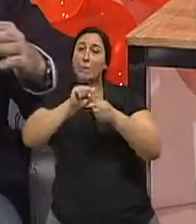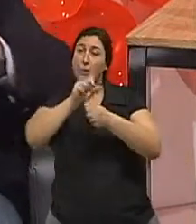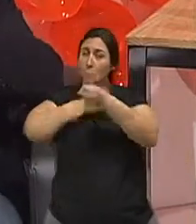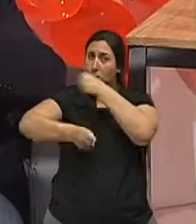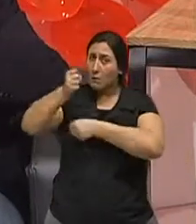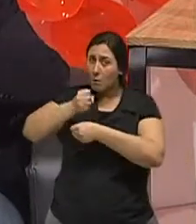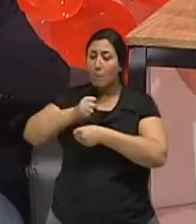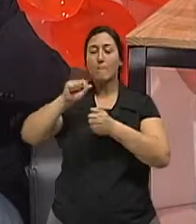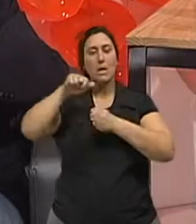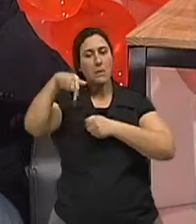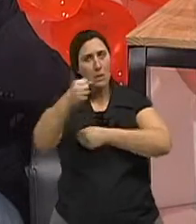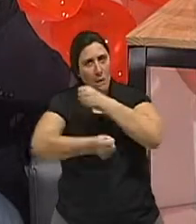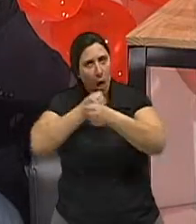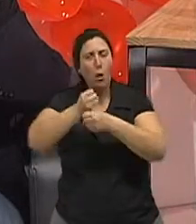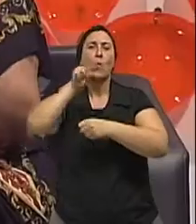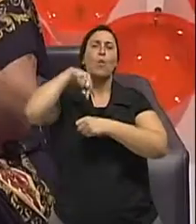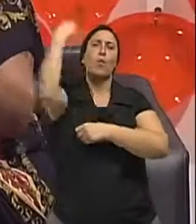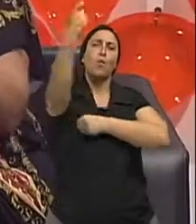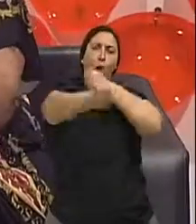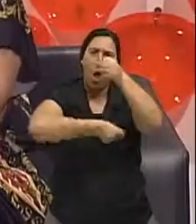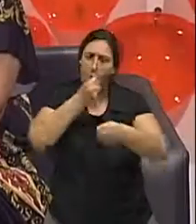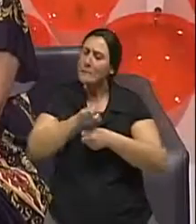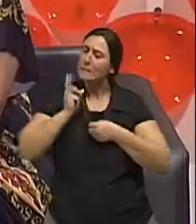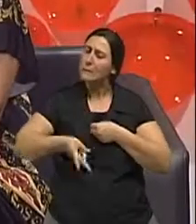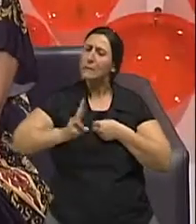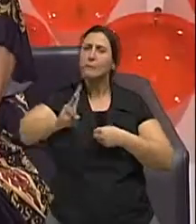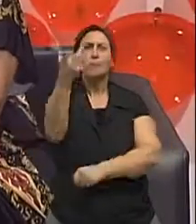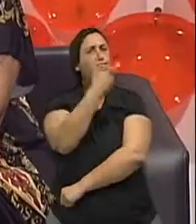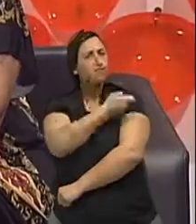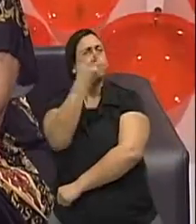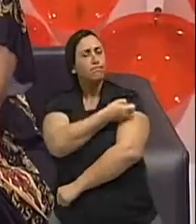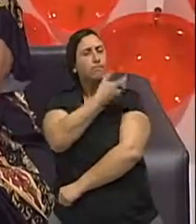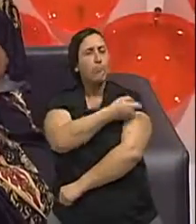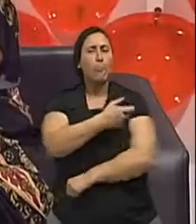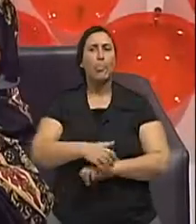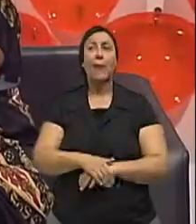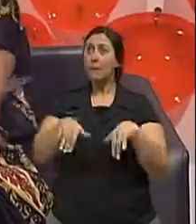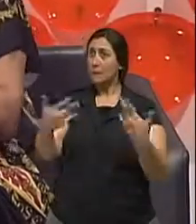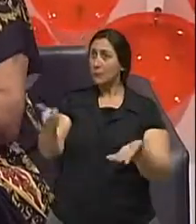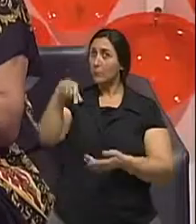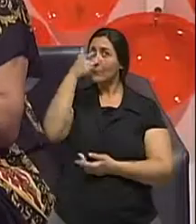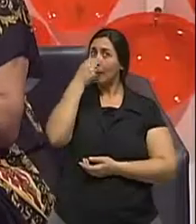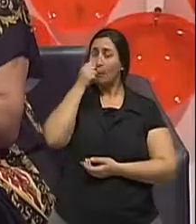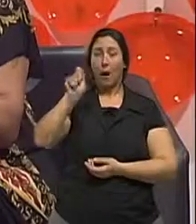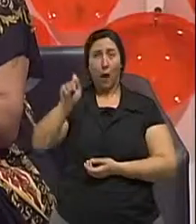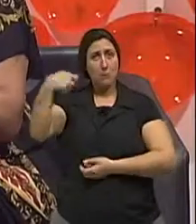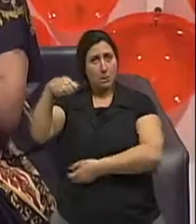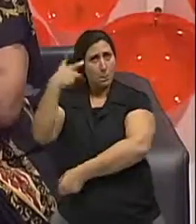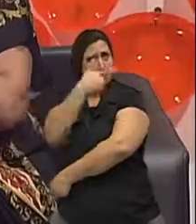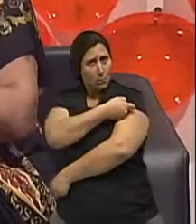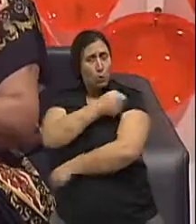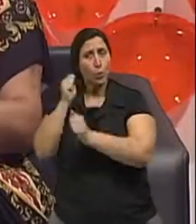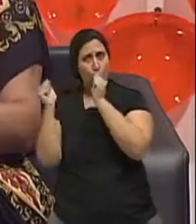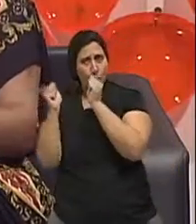Que faça sempre. Ah, certo. Então, a gripe A, a vacina já vem junto com a vacina da gripe? Com a vacina da gripe.